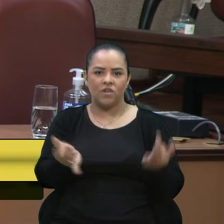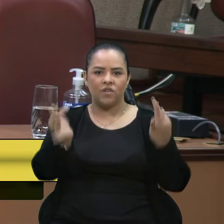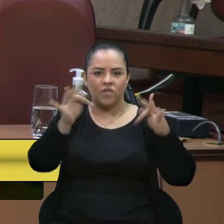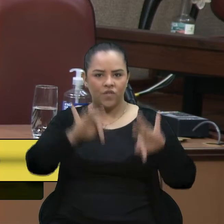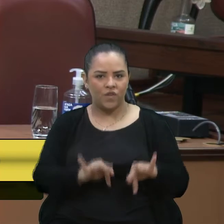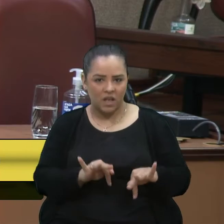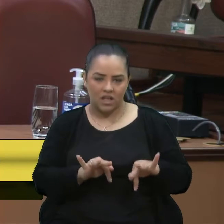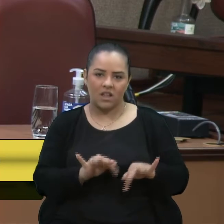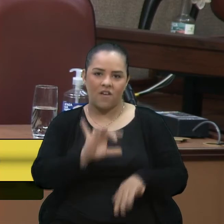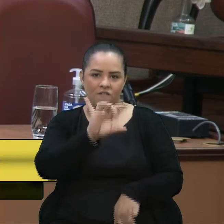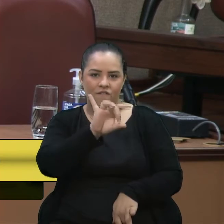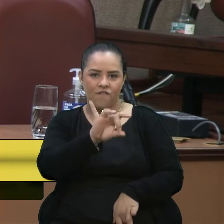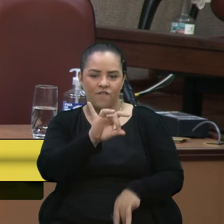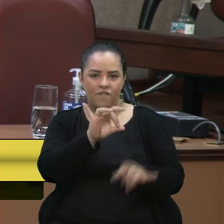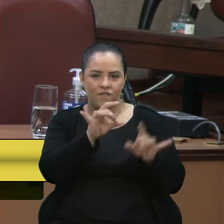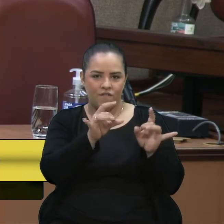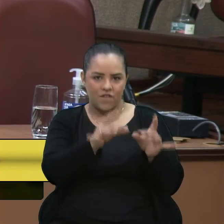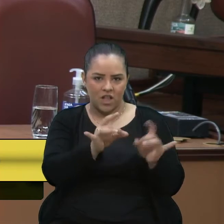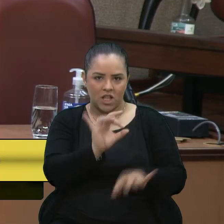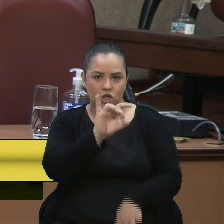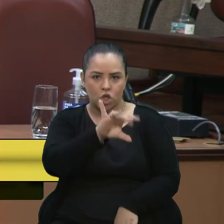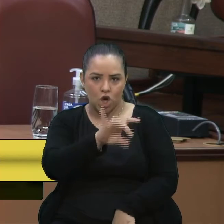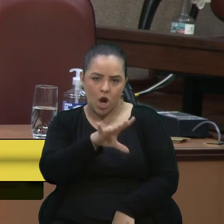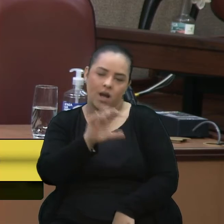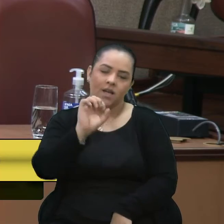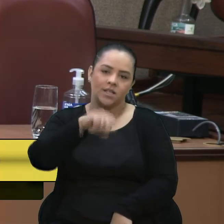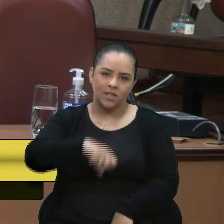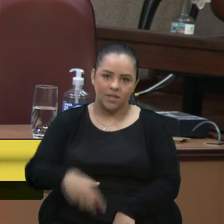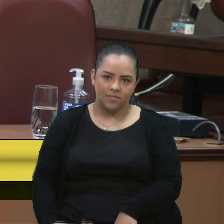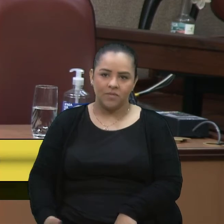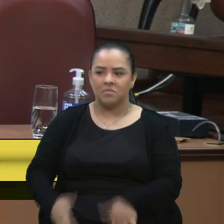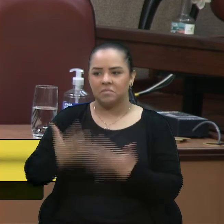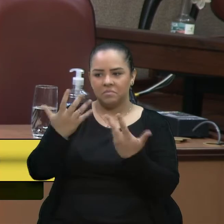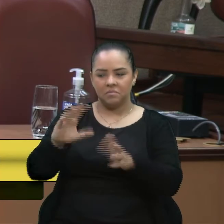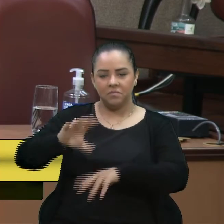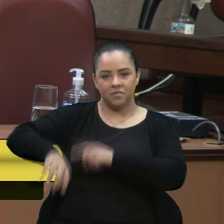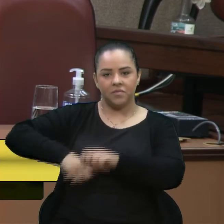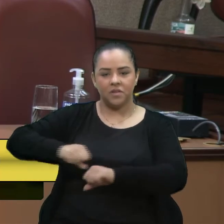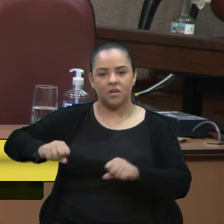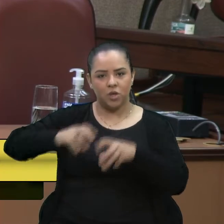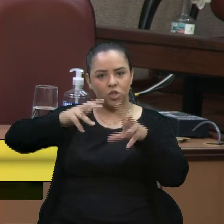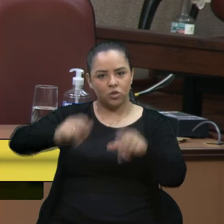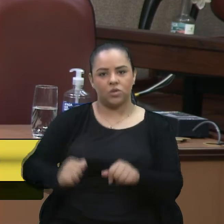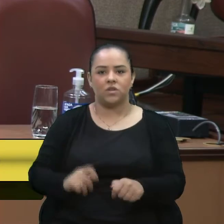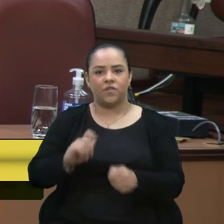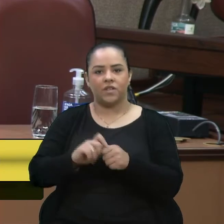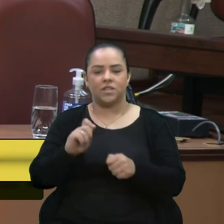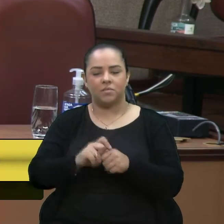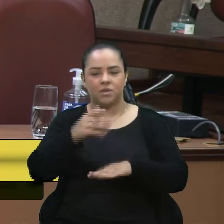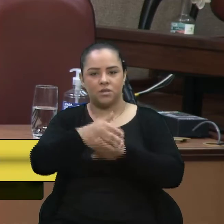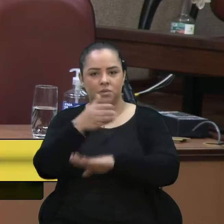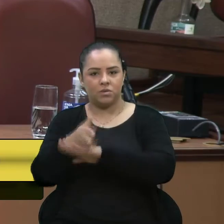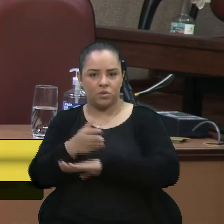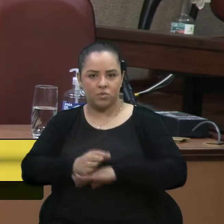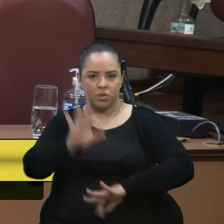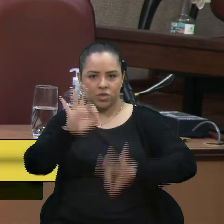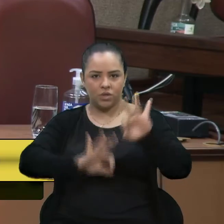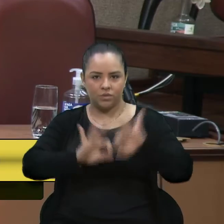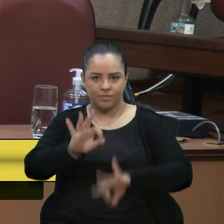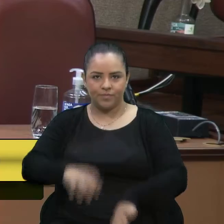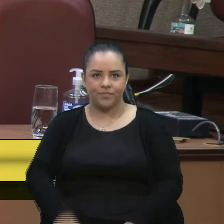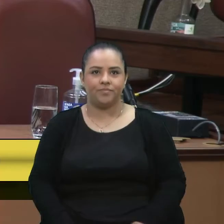como o senhor disse. Então está de parabéns para a Ejame, toda a iniciativa e todo mundo que compõe esse projeto. Obrigado. Obrigado. Quem tinha pedido a parte?